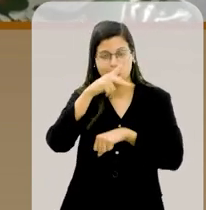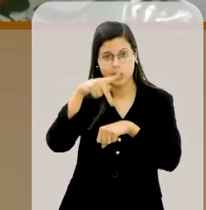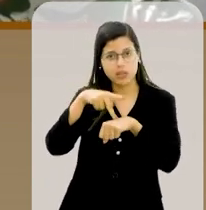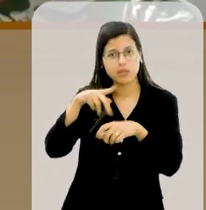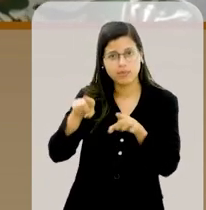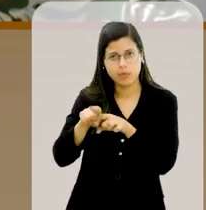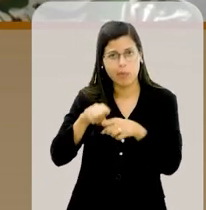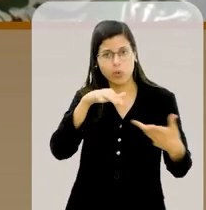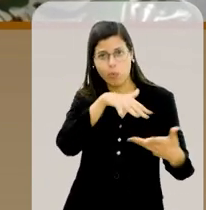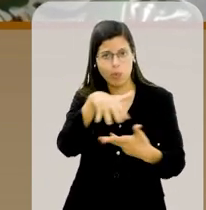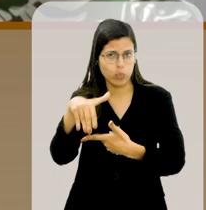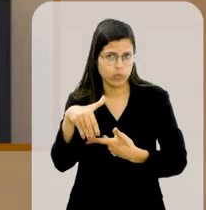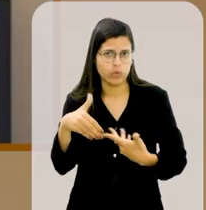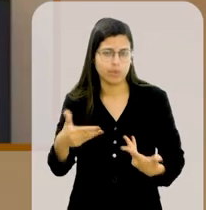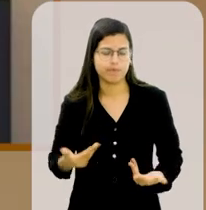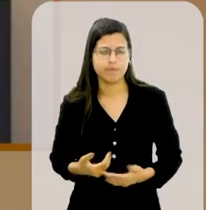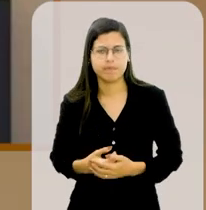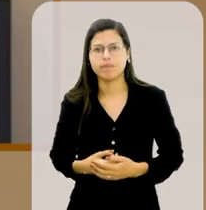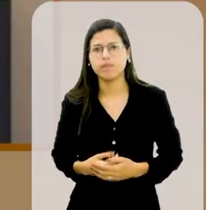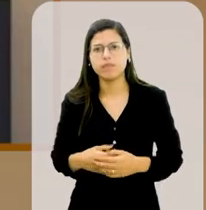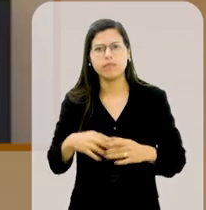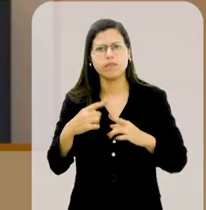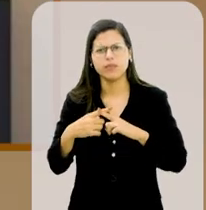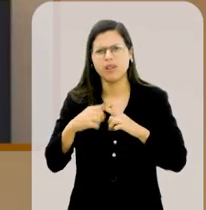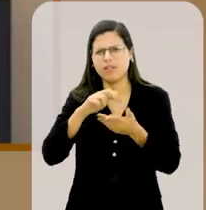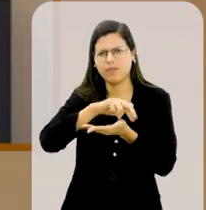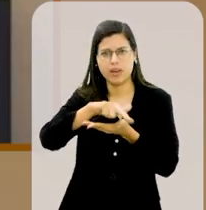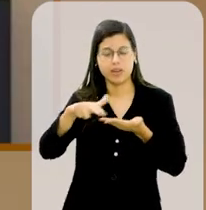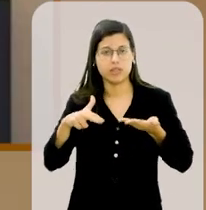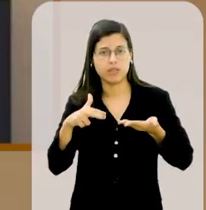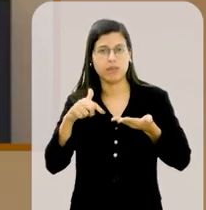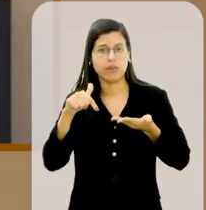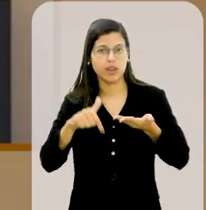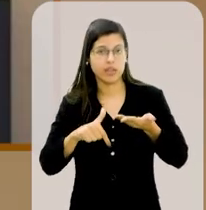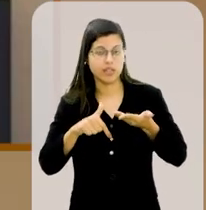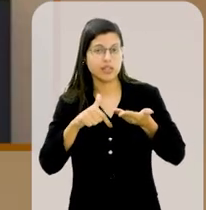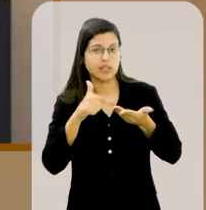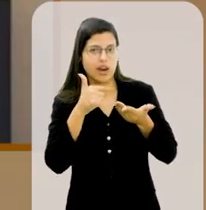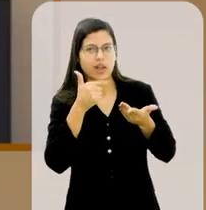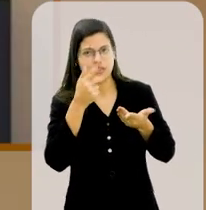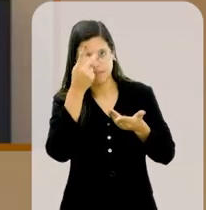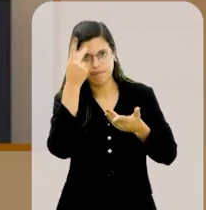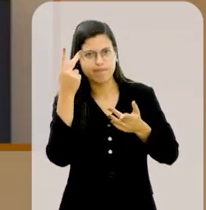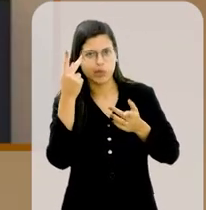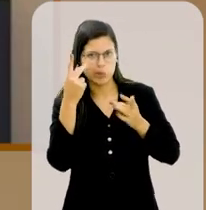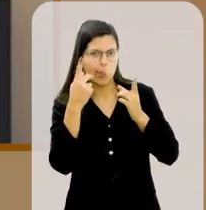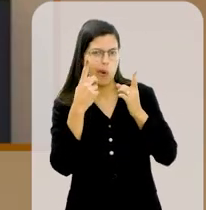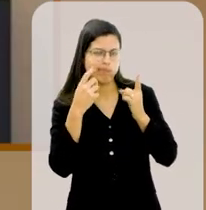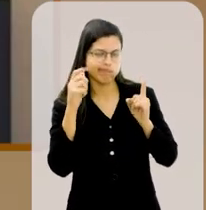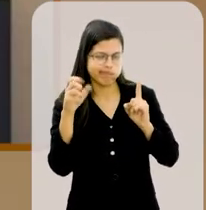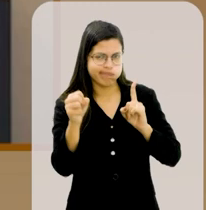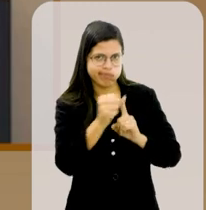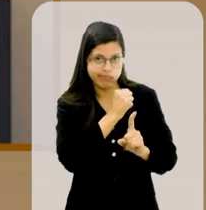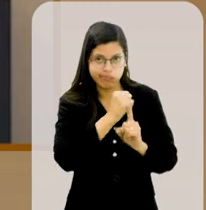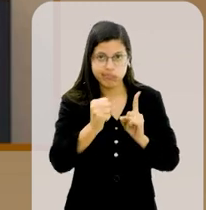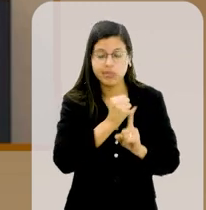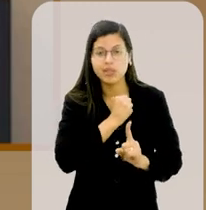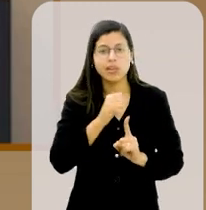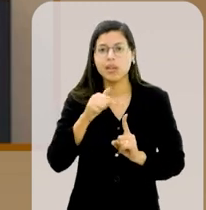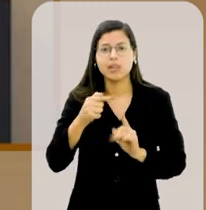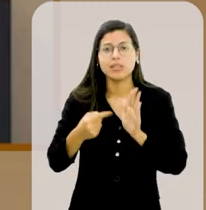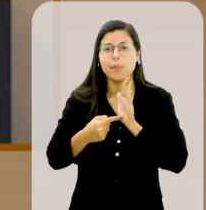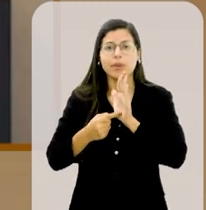mundo afora, porque várias vezes esse agressor se apresenta num primeiro